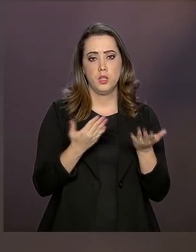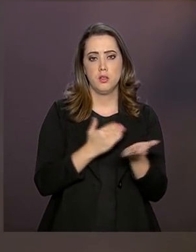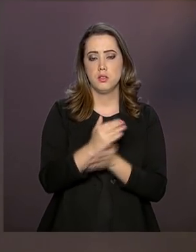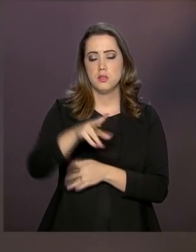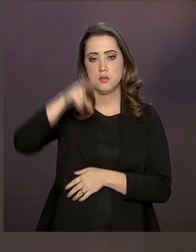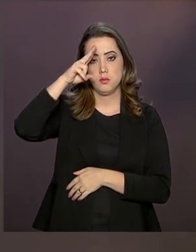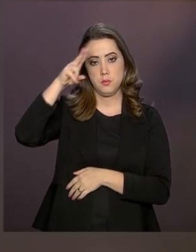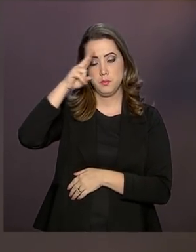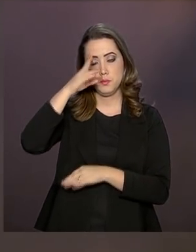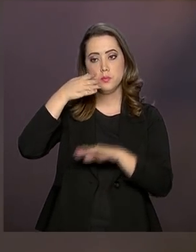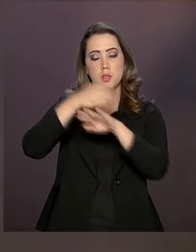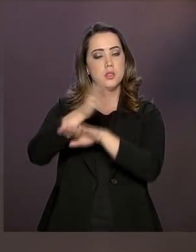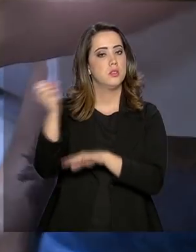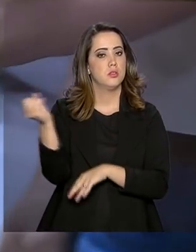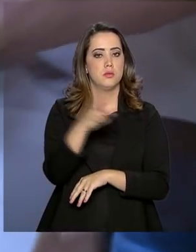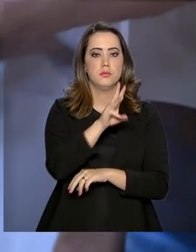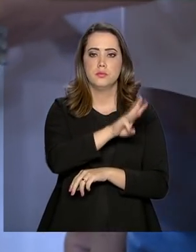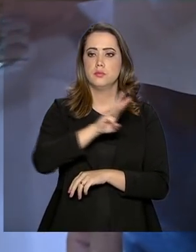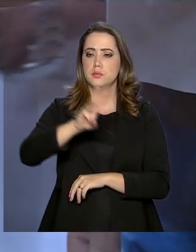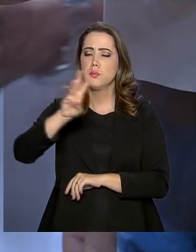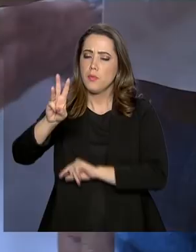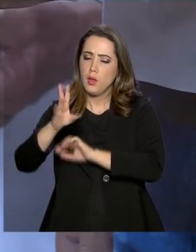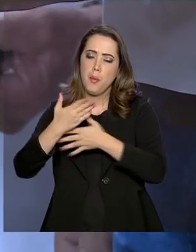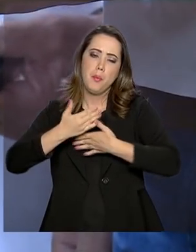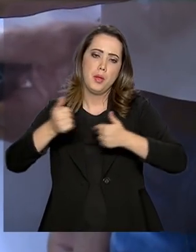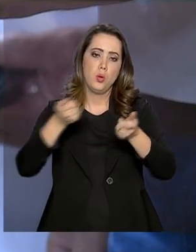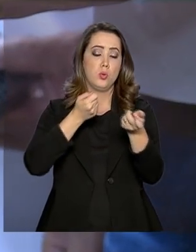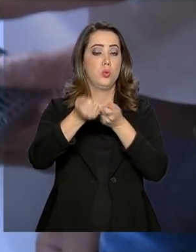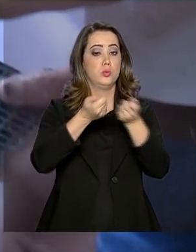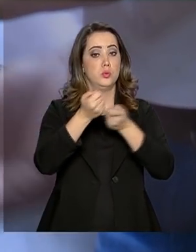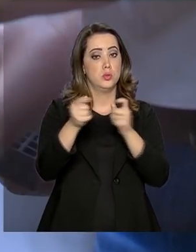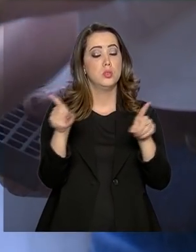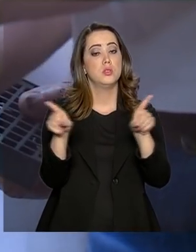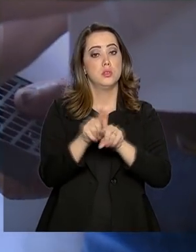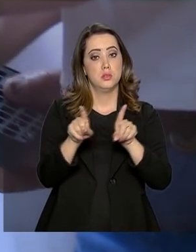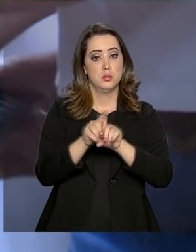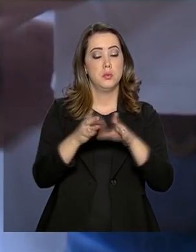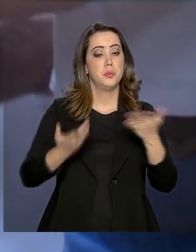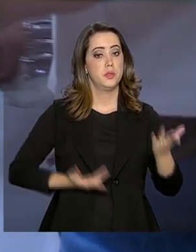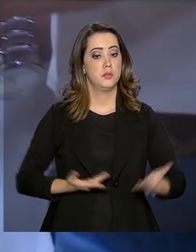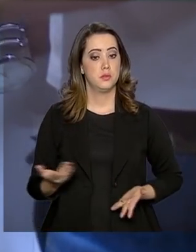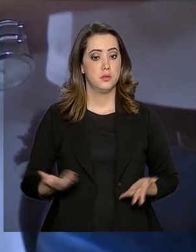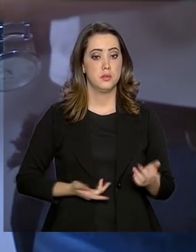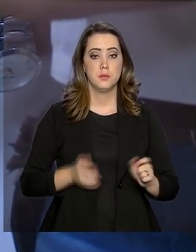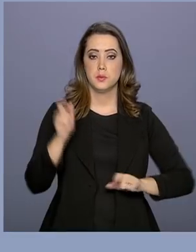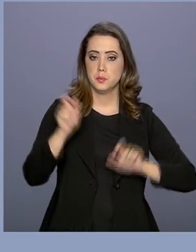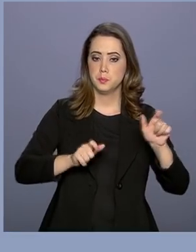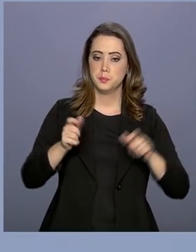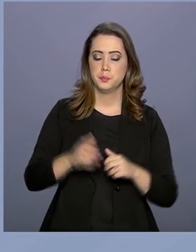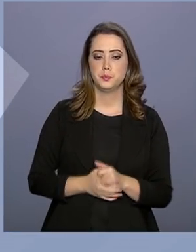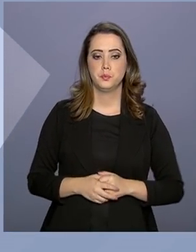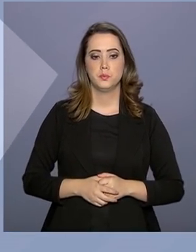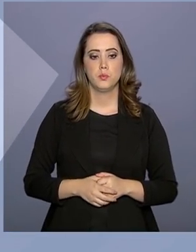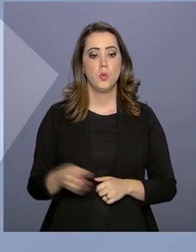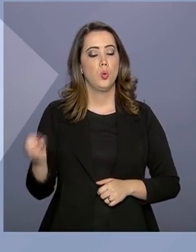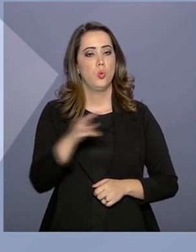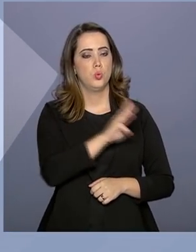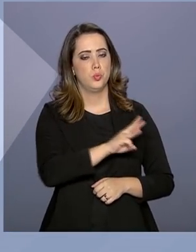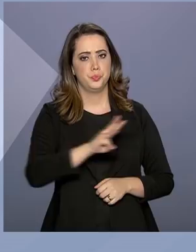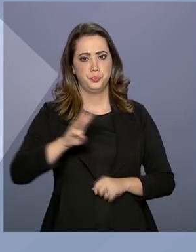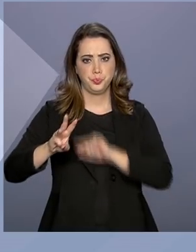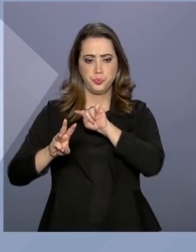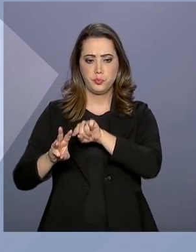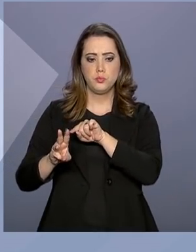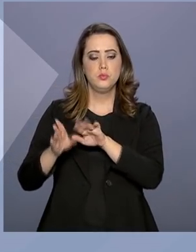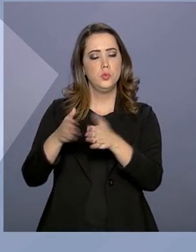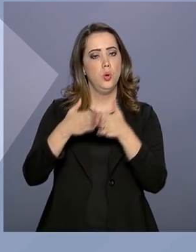uma plataforma mais moderna que melhora o controle e também o serviço ao cidadão. Com o novo sistema, os